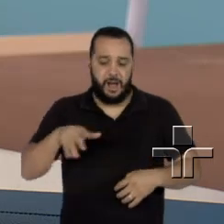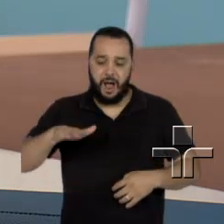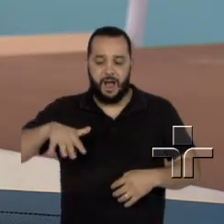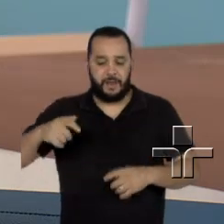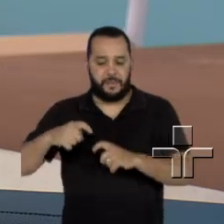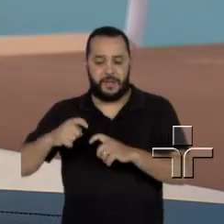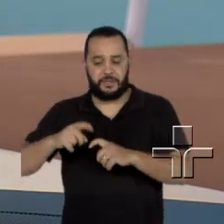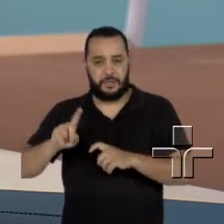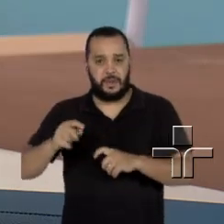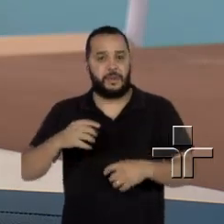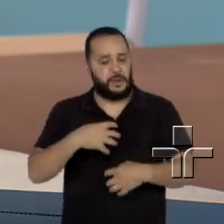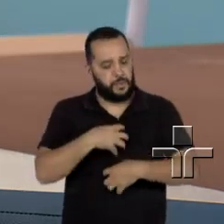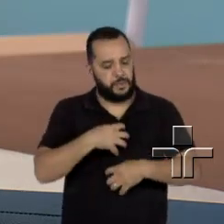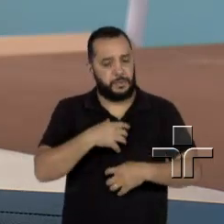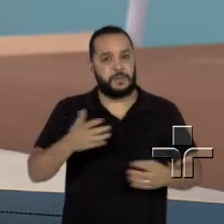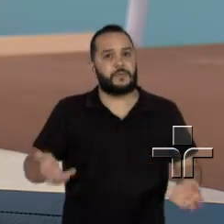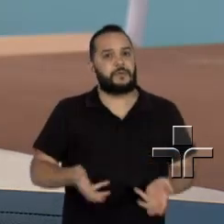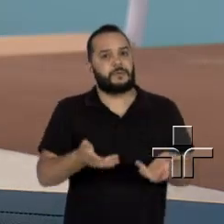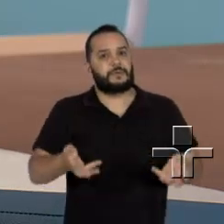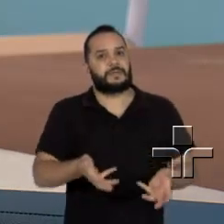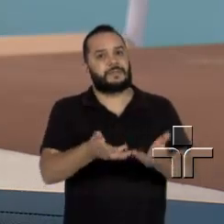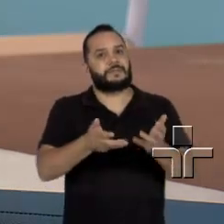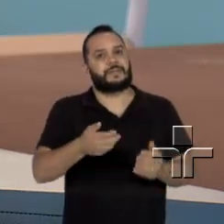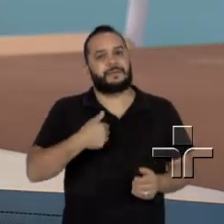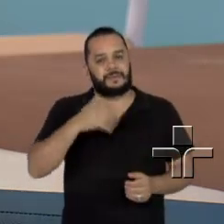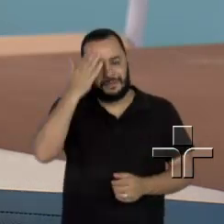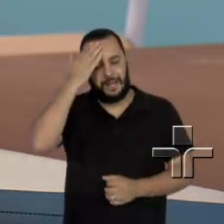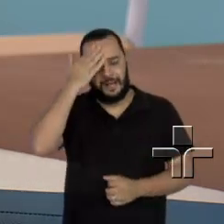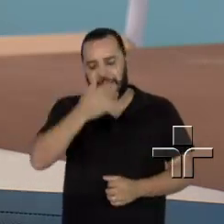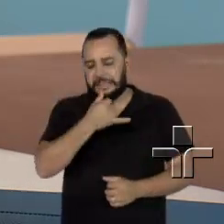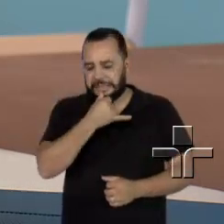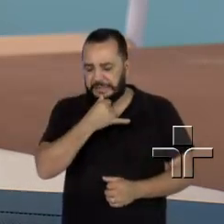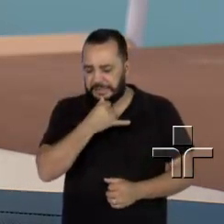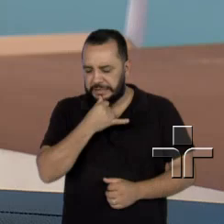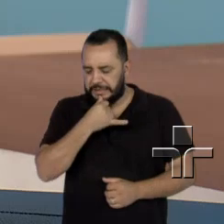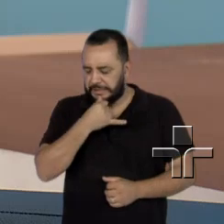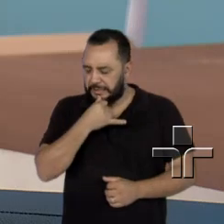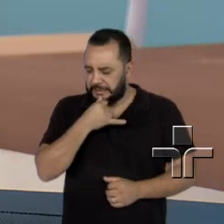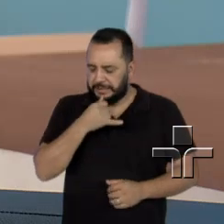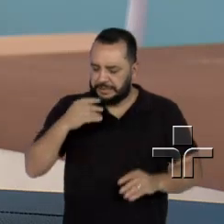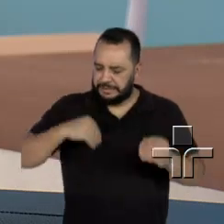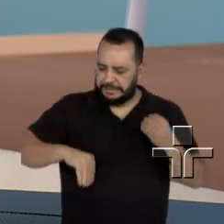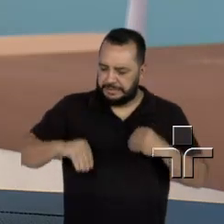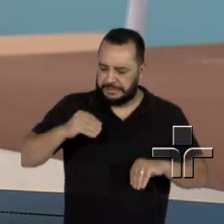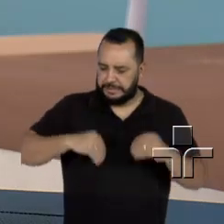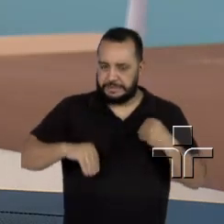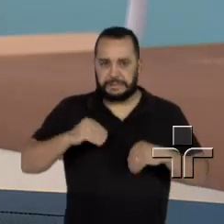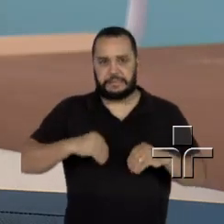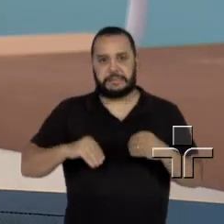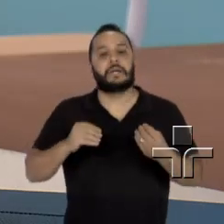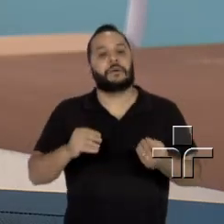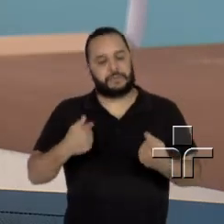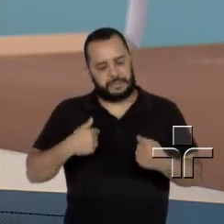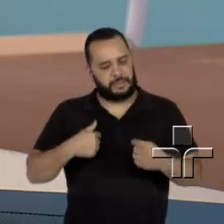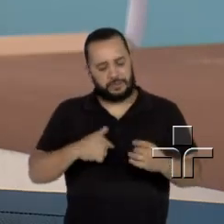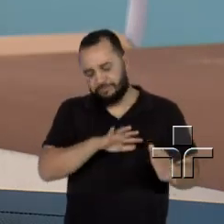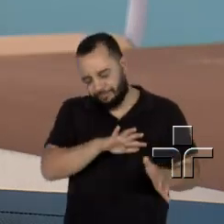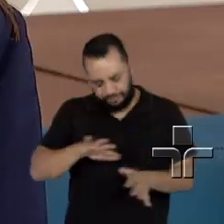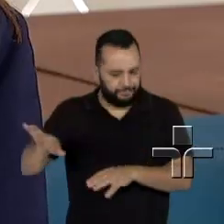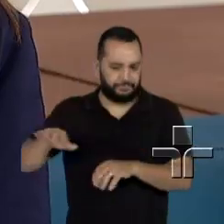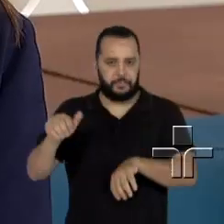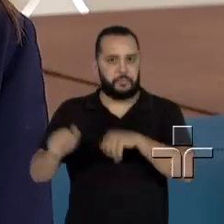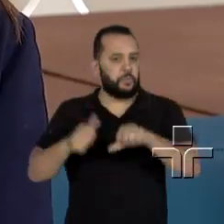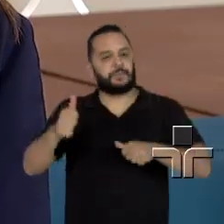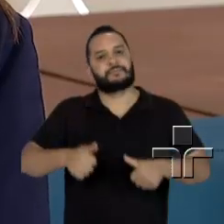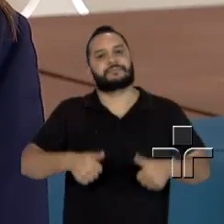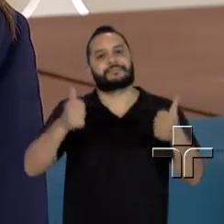motivação. Para você achar que aquela tristeza está te levando para uma depressão, vai reciclar isso daí. Está tudo no livro. Legal.